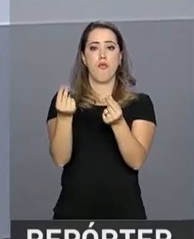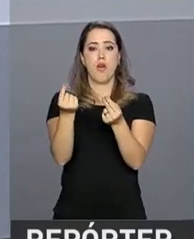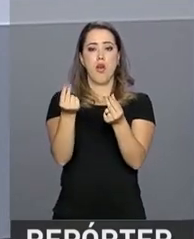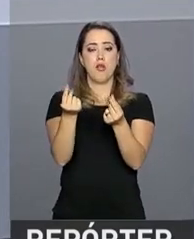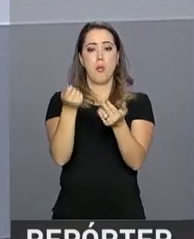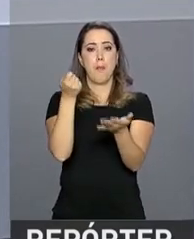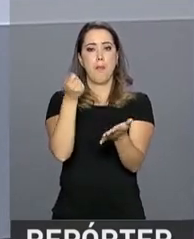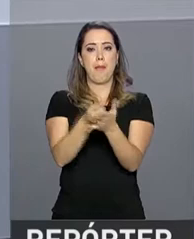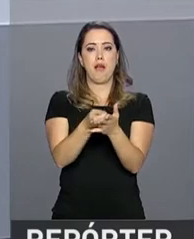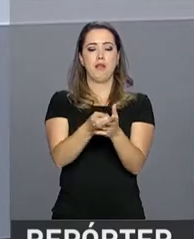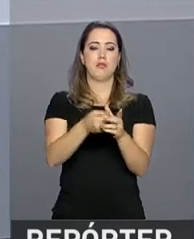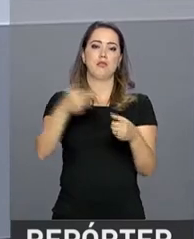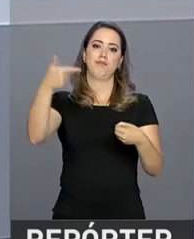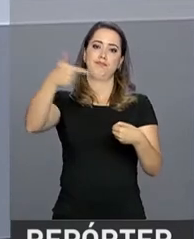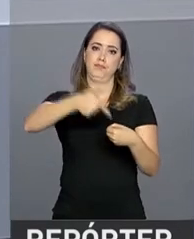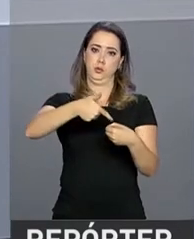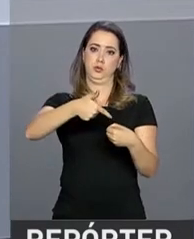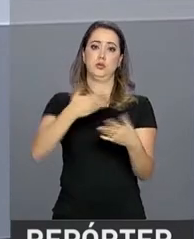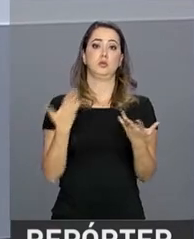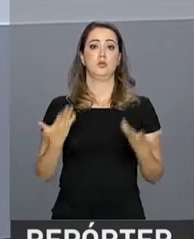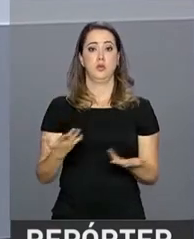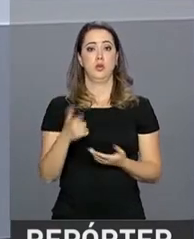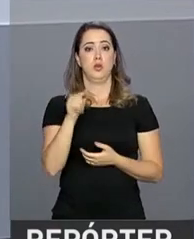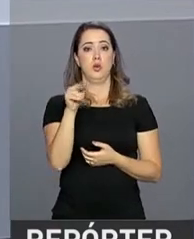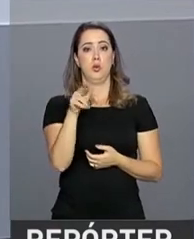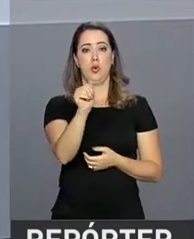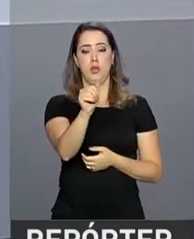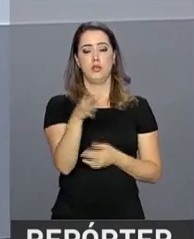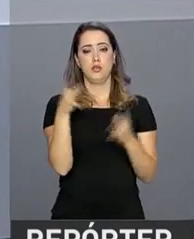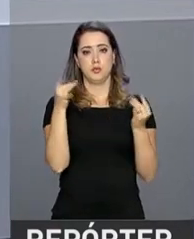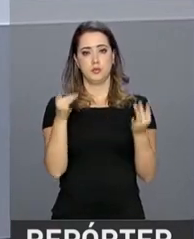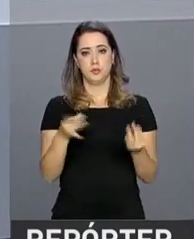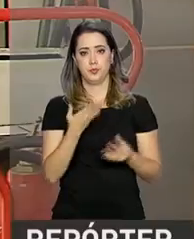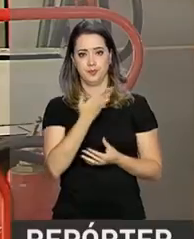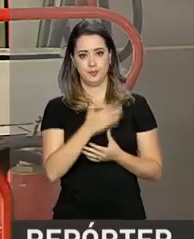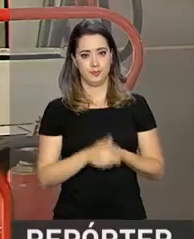preços dos combustíveis. A repórter Luana Karen explica para a gente.